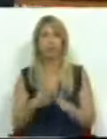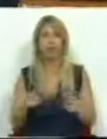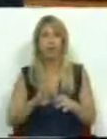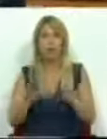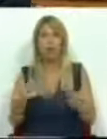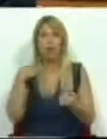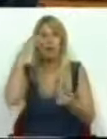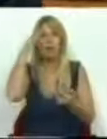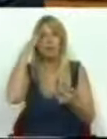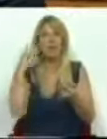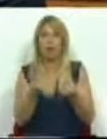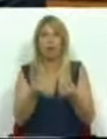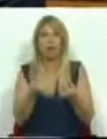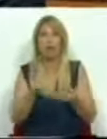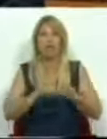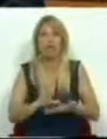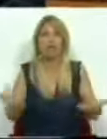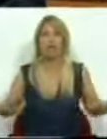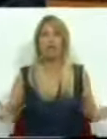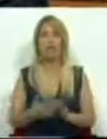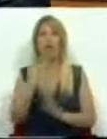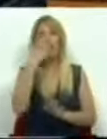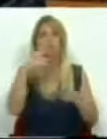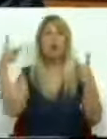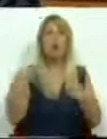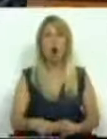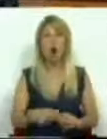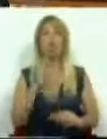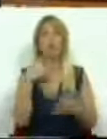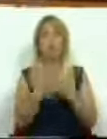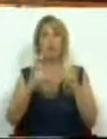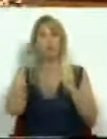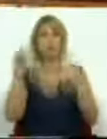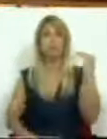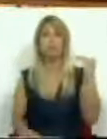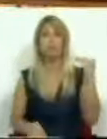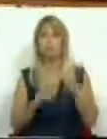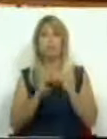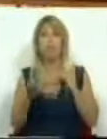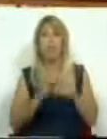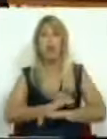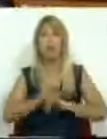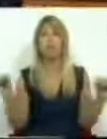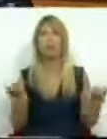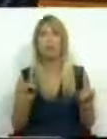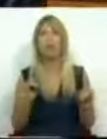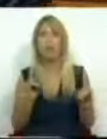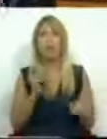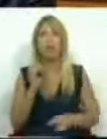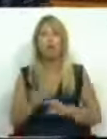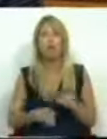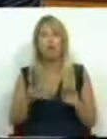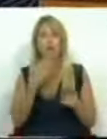atravessaremos, se os cortes que estão previstos se anunciarem, uma situação de insustentabilidade ao arrepio daquilo que tem sido a tentativa e do que foi